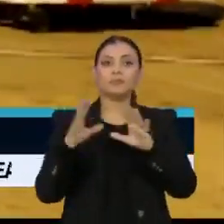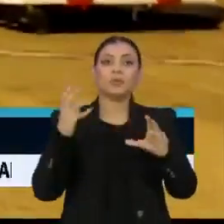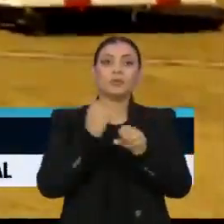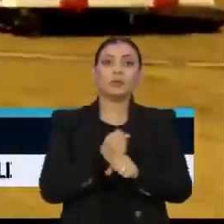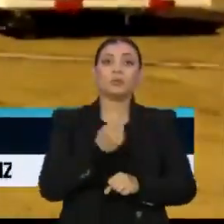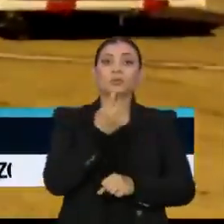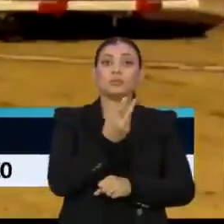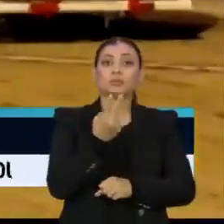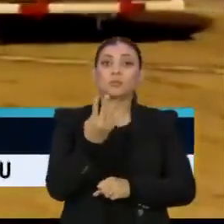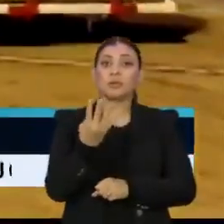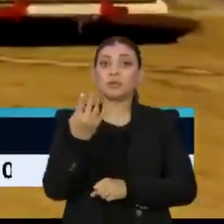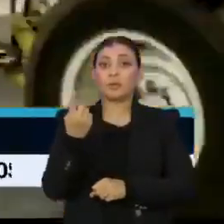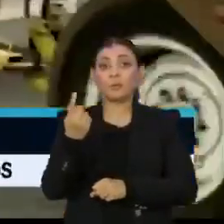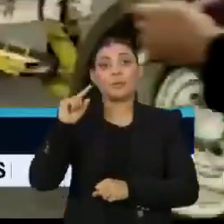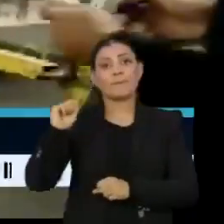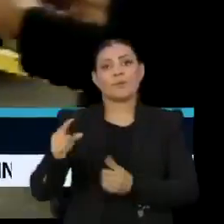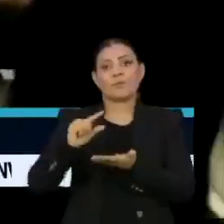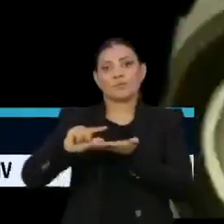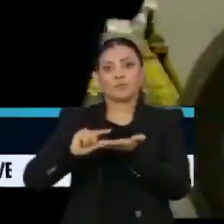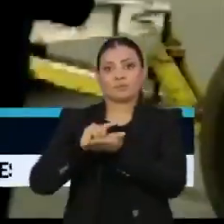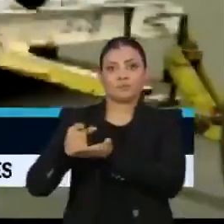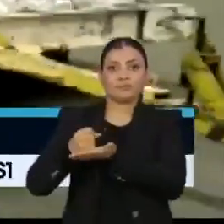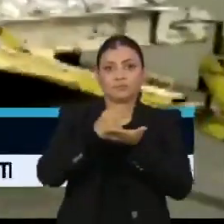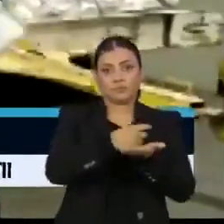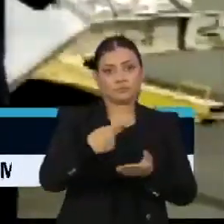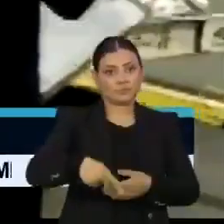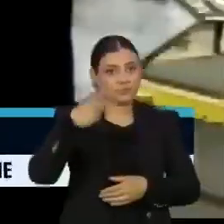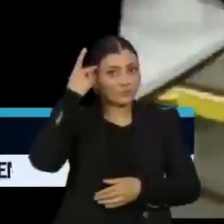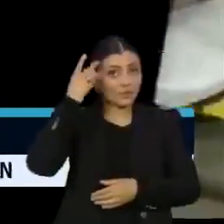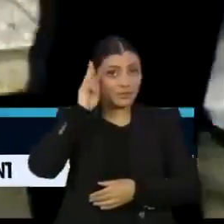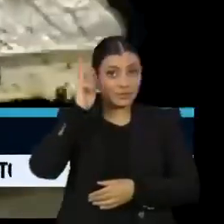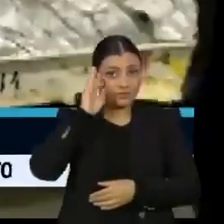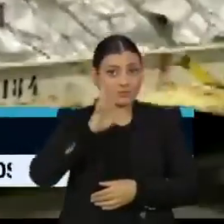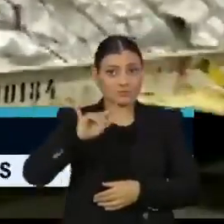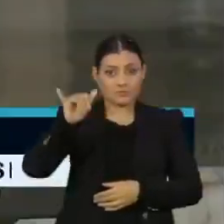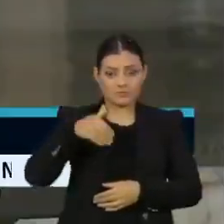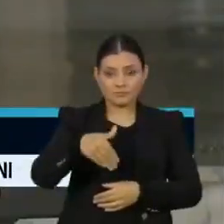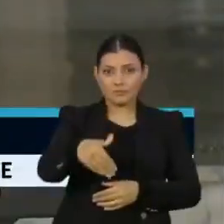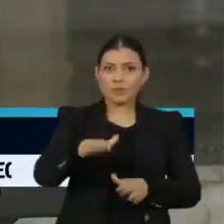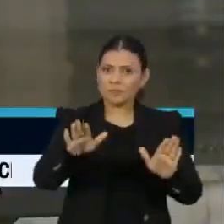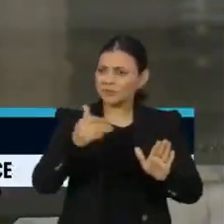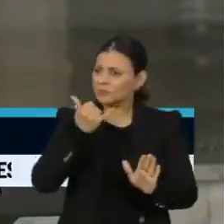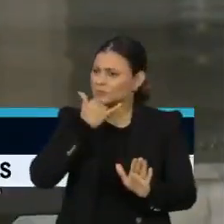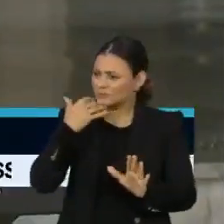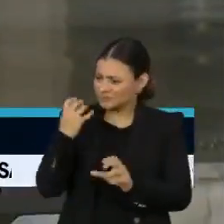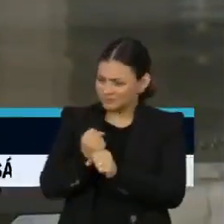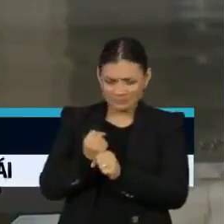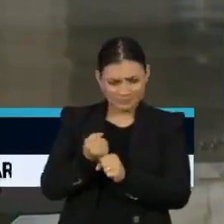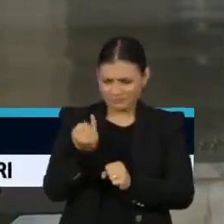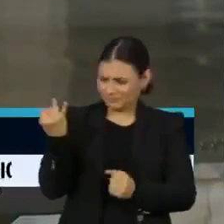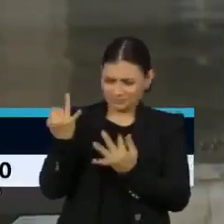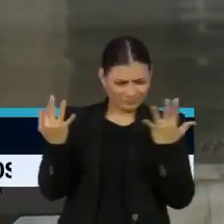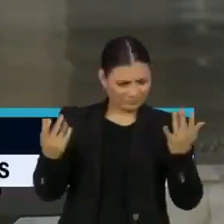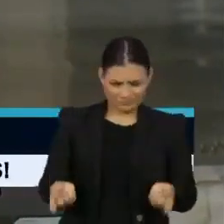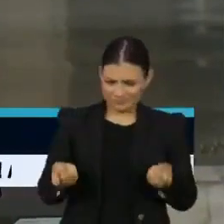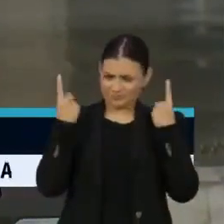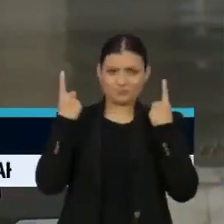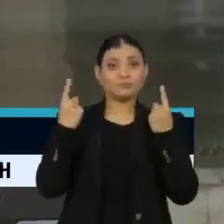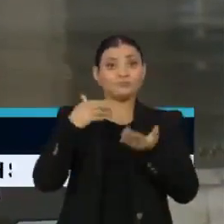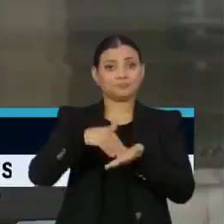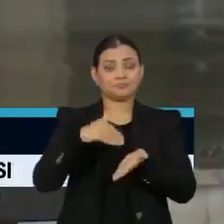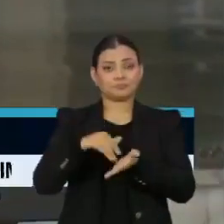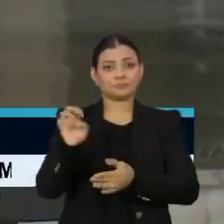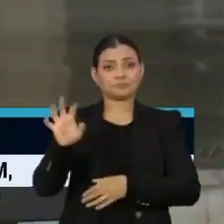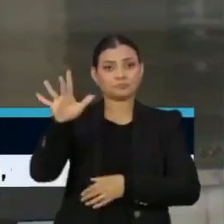241 mil doses entregues a São Paulo nesta terça-feira. Mas essa conta não fecha, segundo o secretário